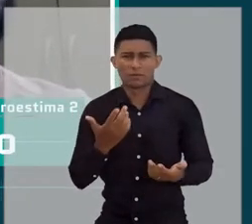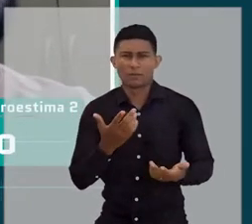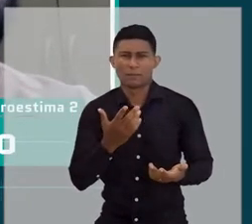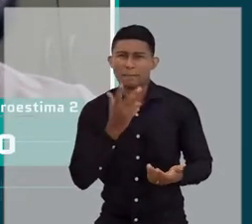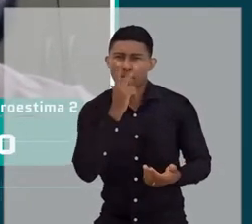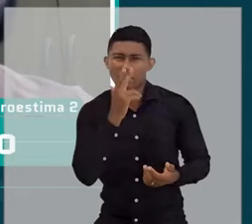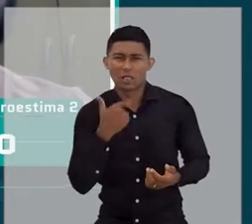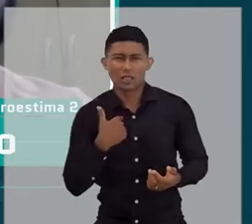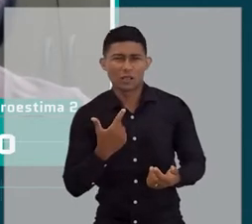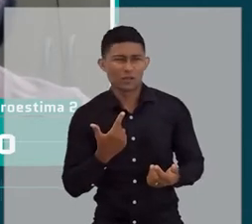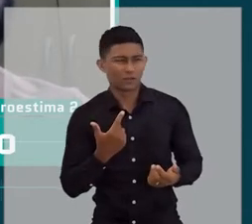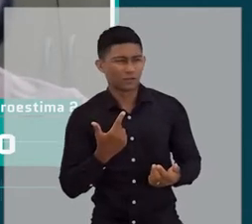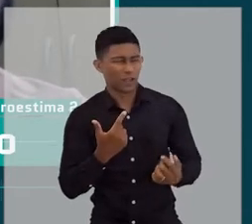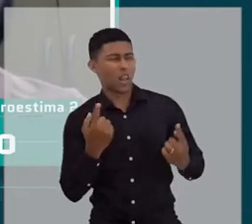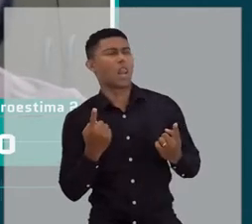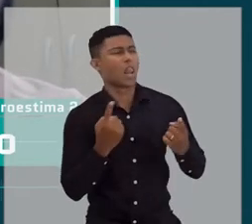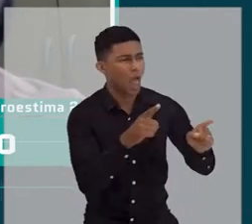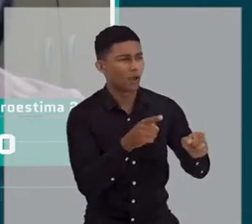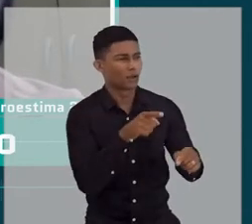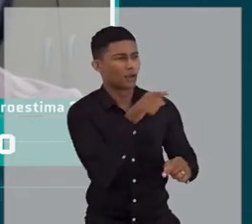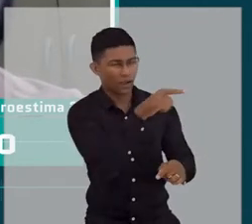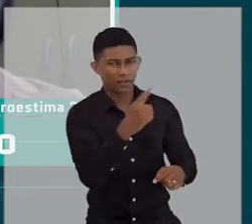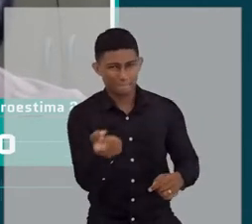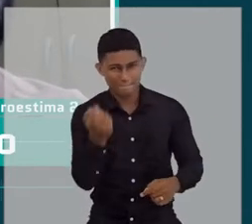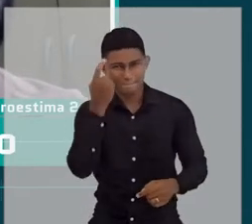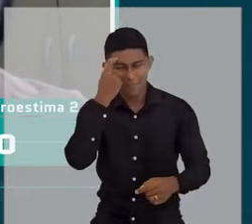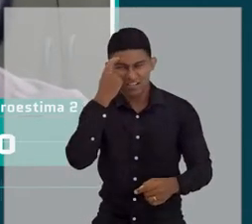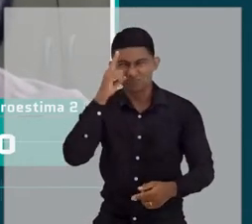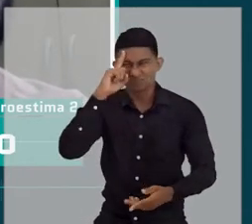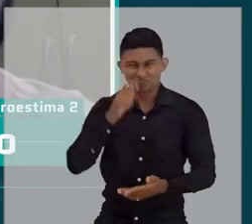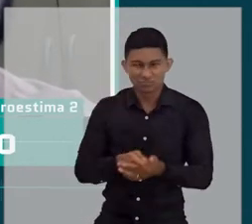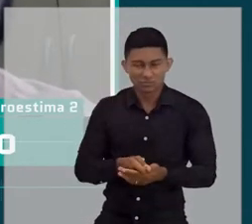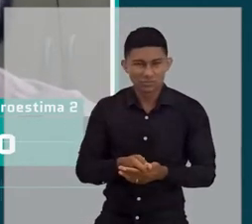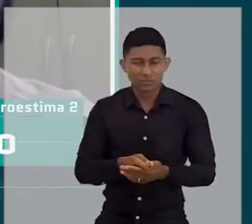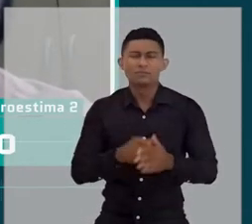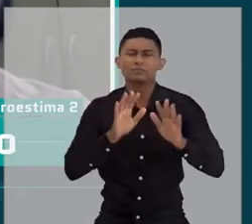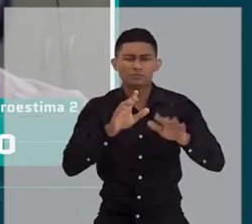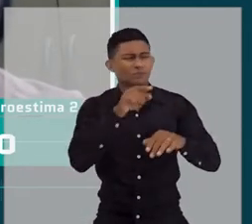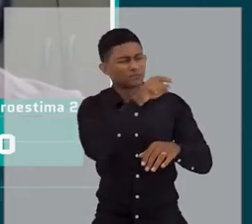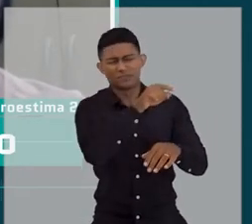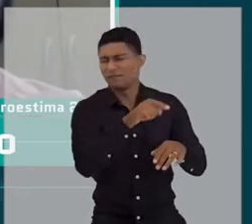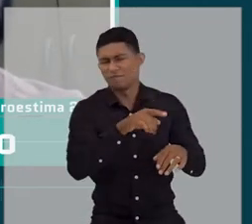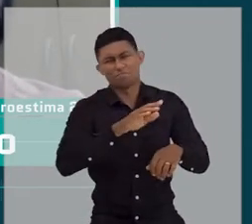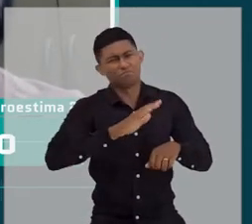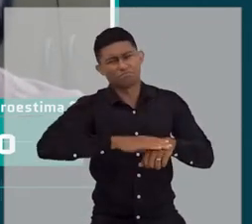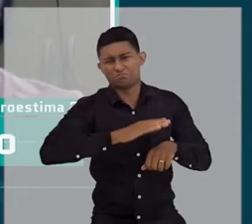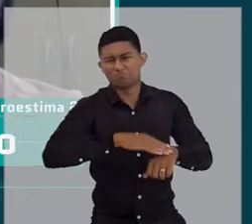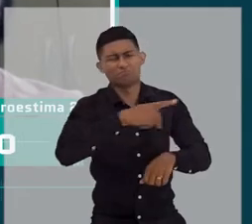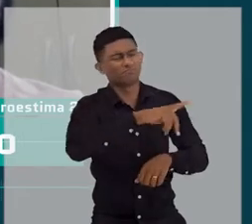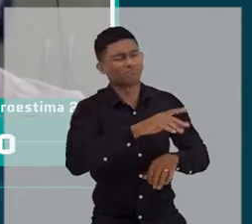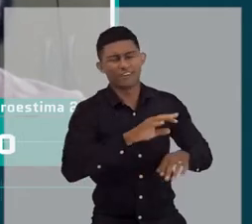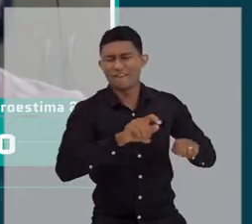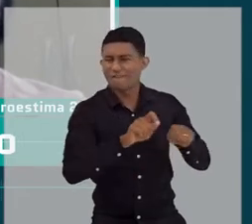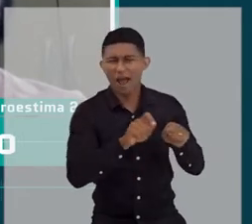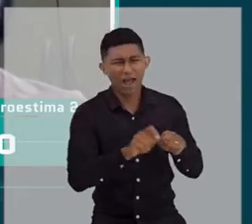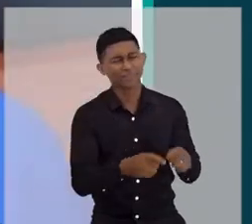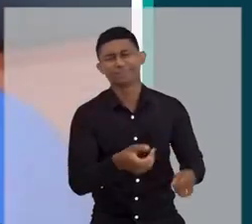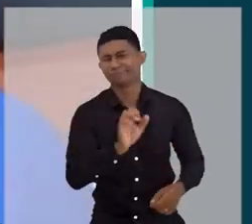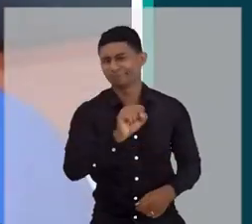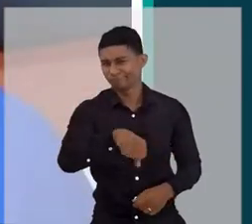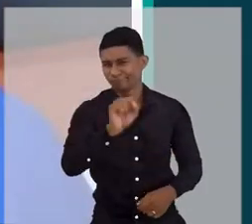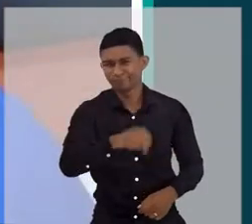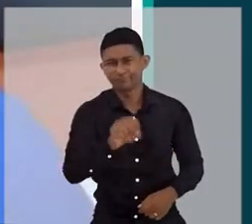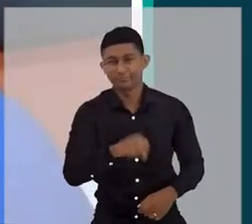nem, a gente não está nem questionando que essa pessoa faz isso de forma consciente. Consciente ou inconscientemente, ela faz. E aí,